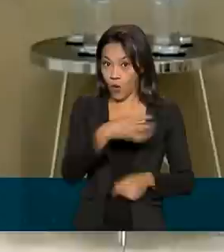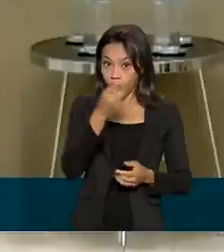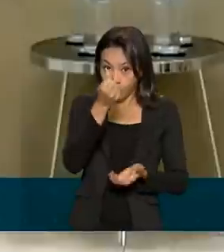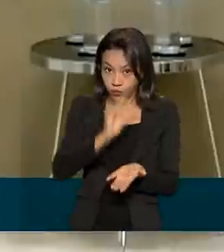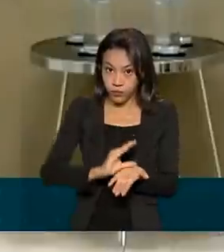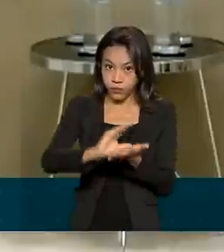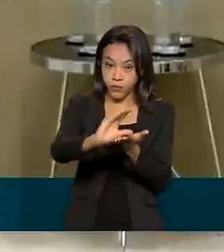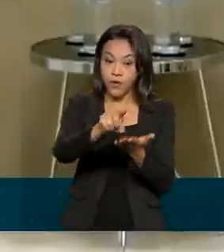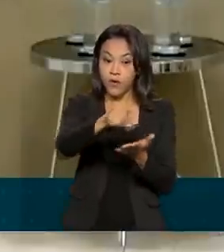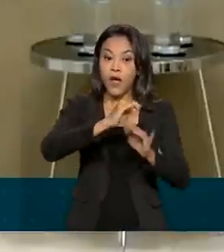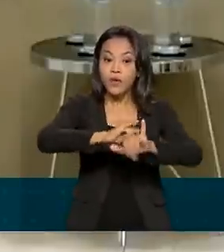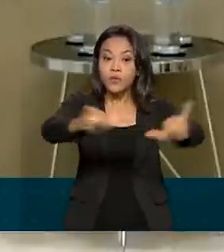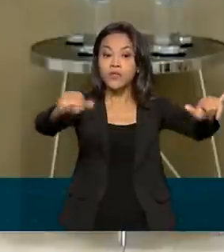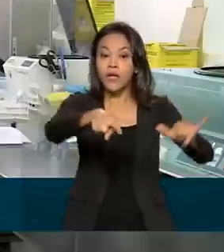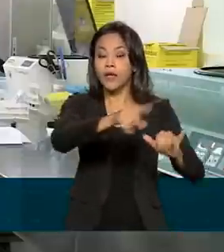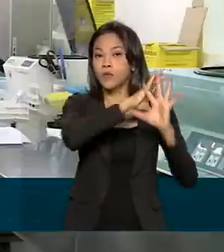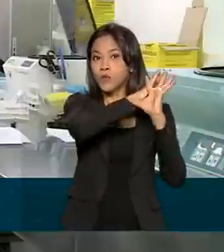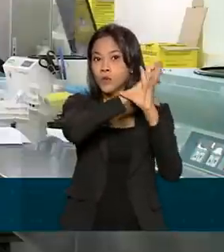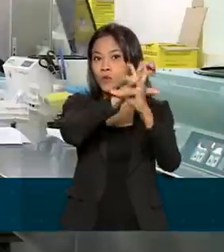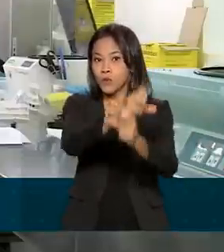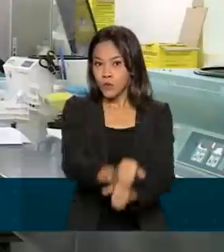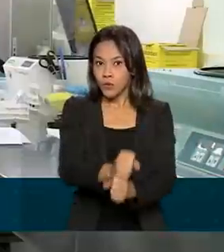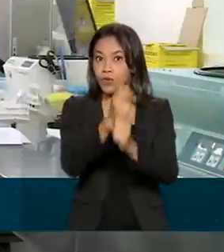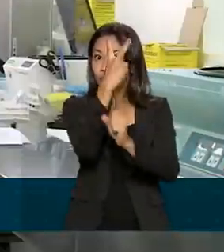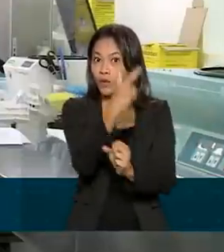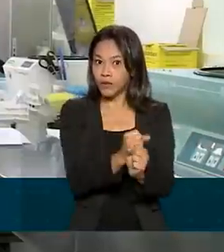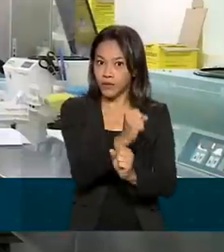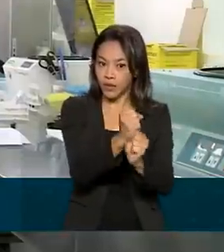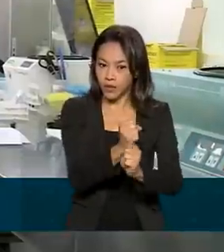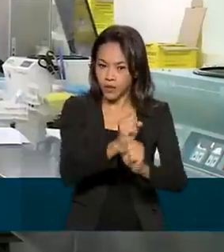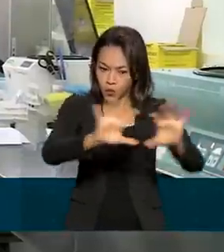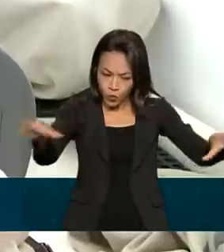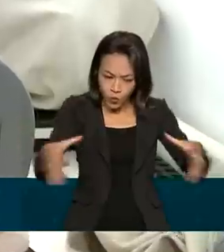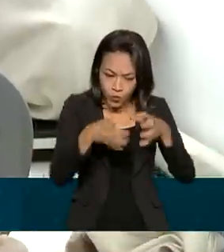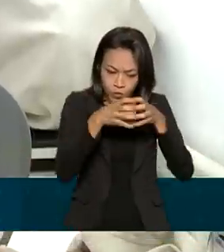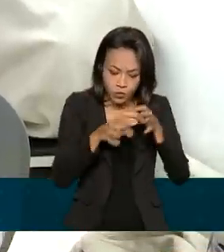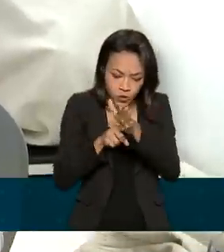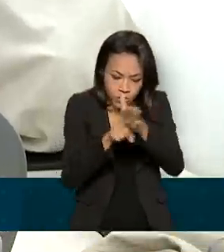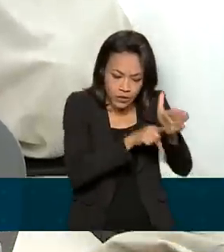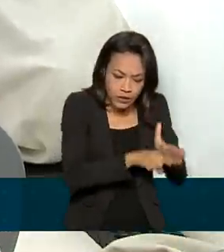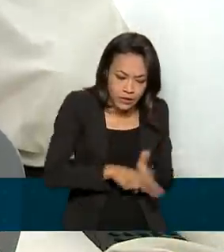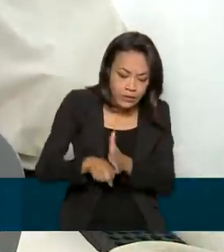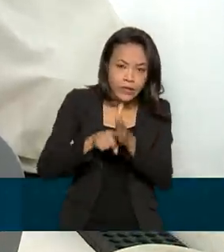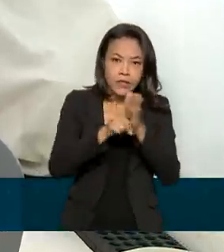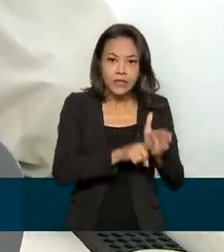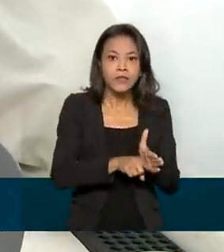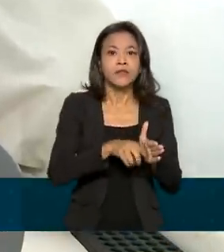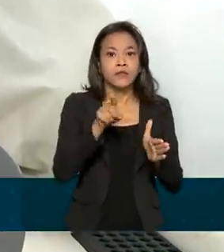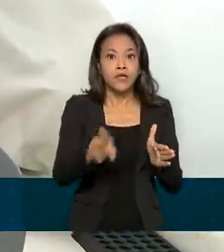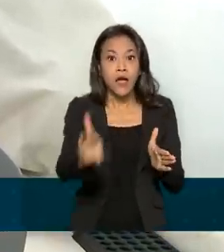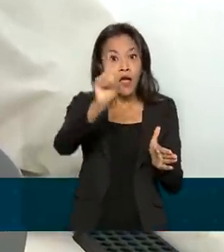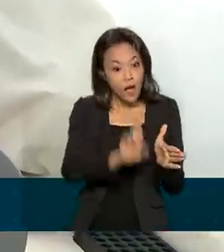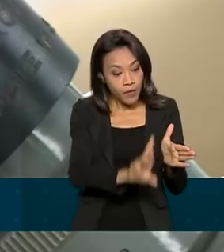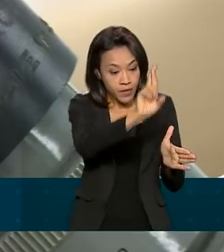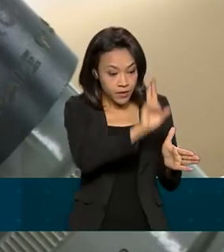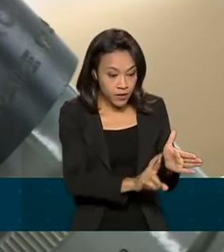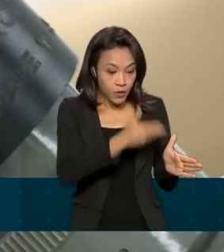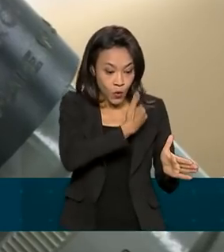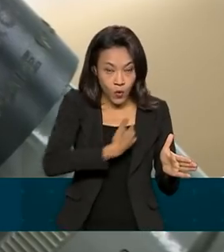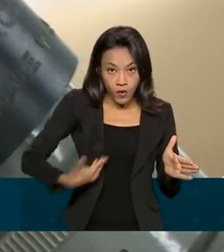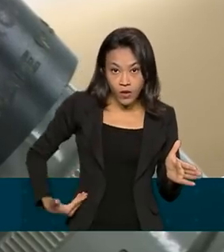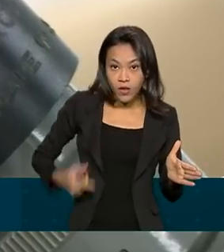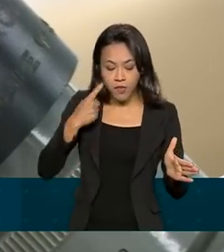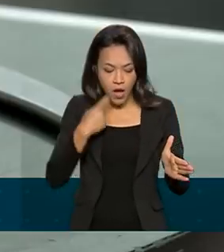dois anos de criação da Rede Vírus, um comitê formado por pesquisadores, especialistas e representantes do governo para